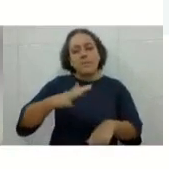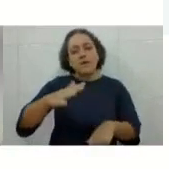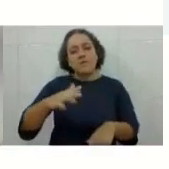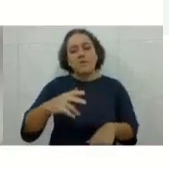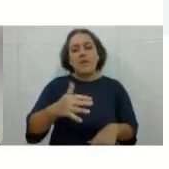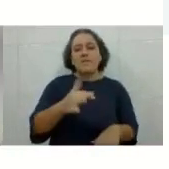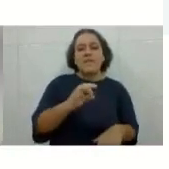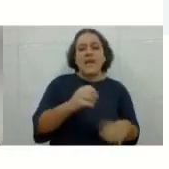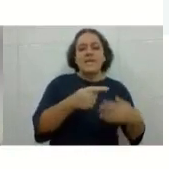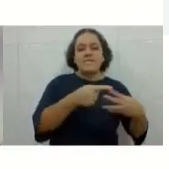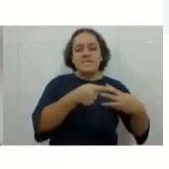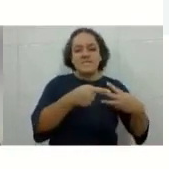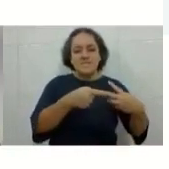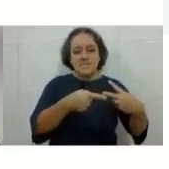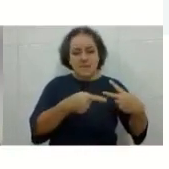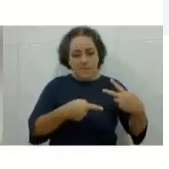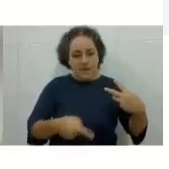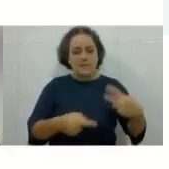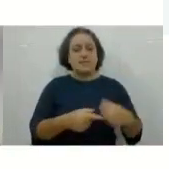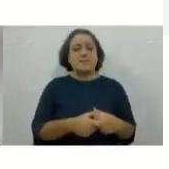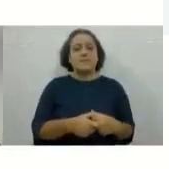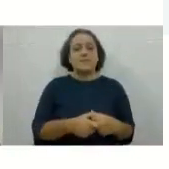agora eu não tenho